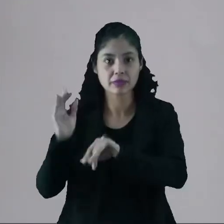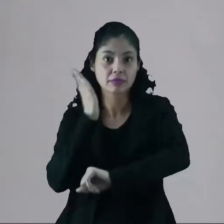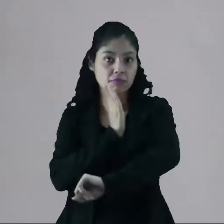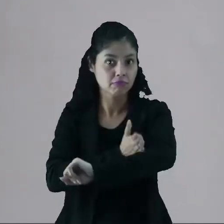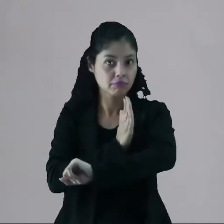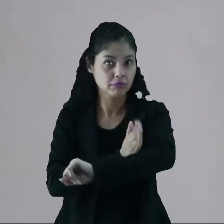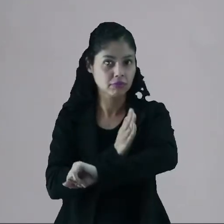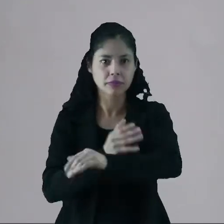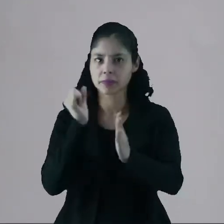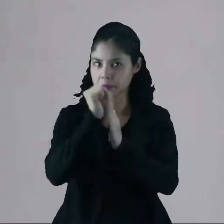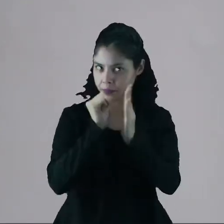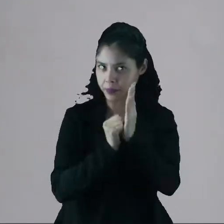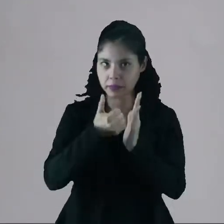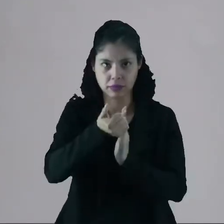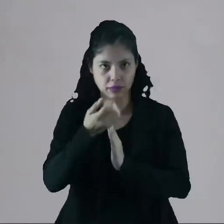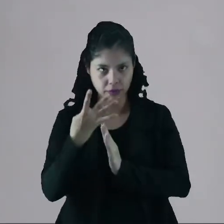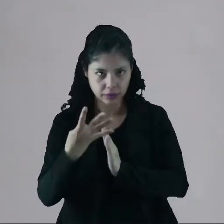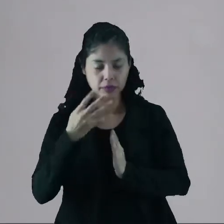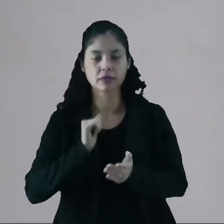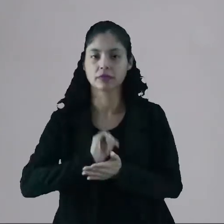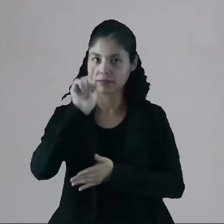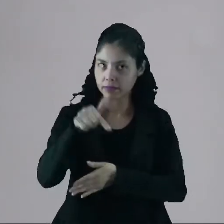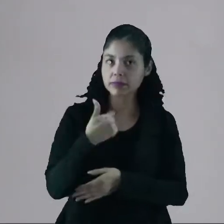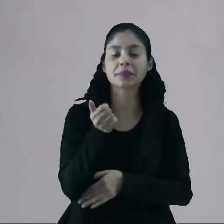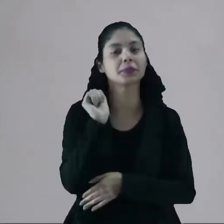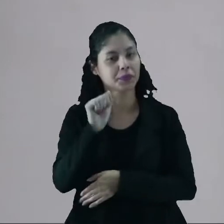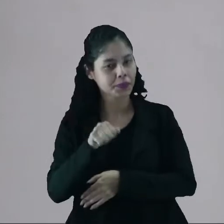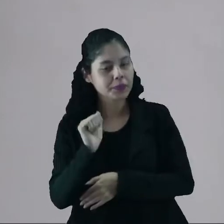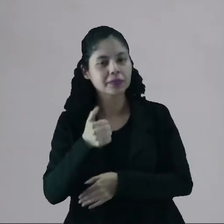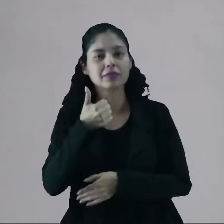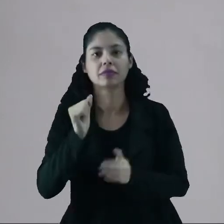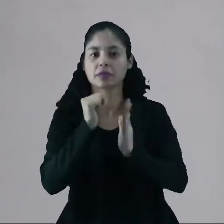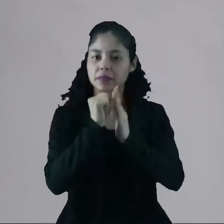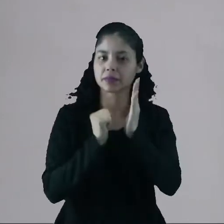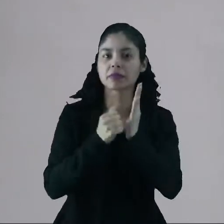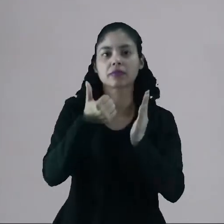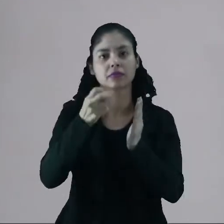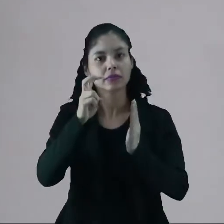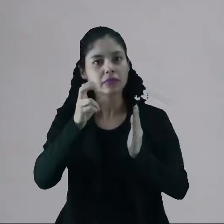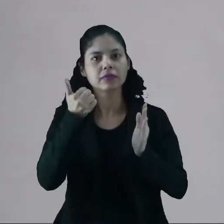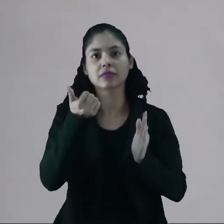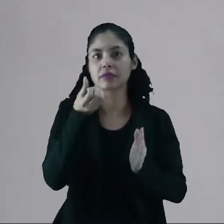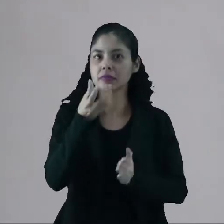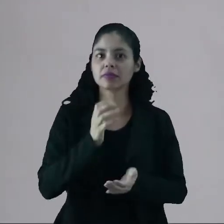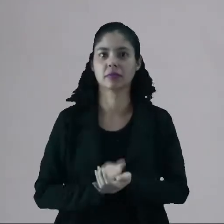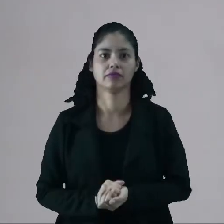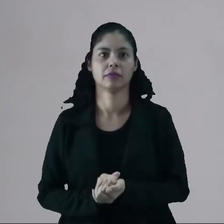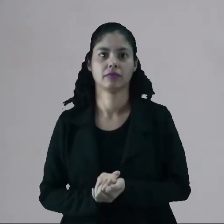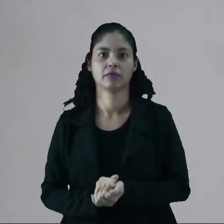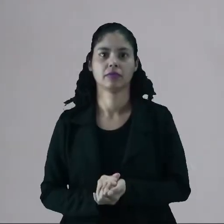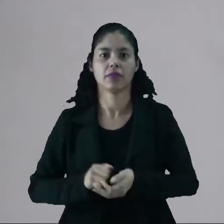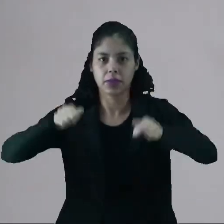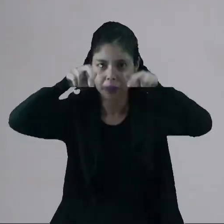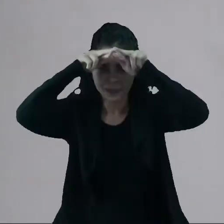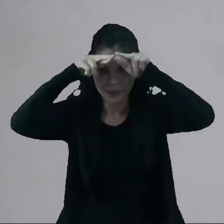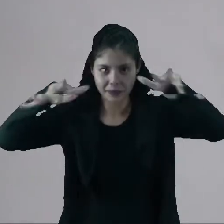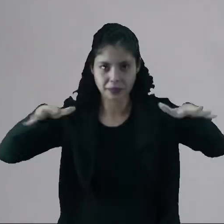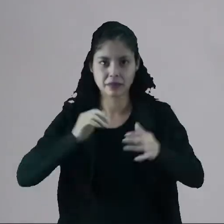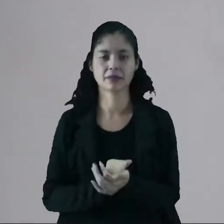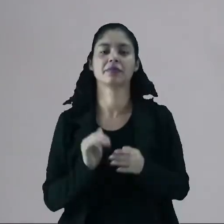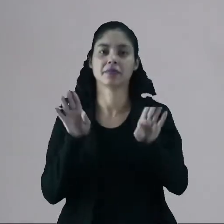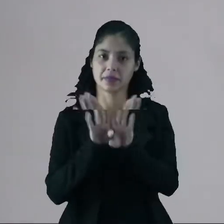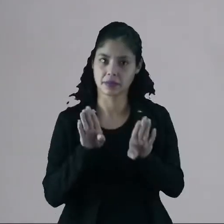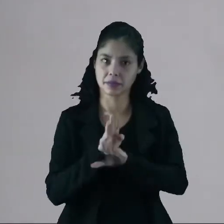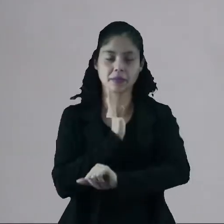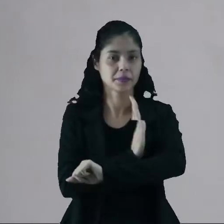Média, lá pelo século XIV, e depois sim, século XV, século XVI, o auge do Renascimento. E a Idade